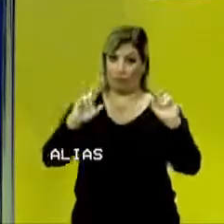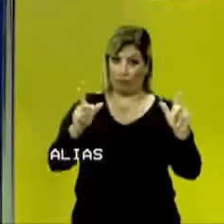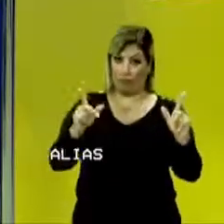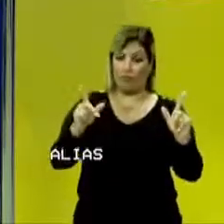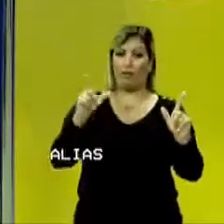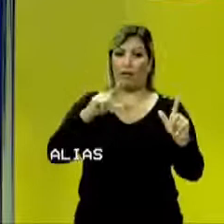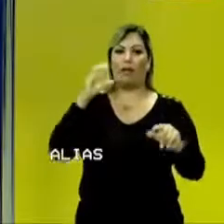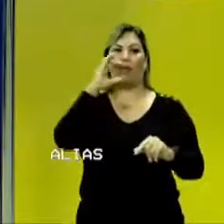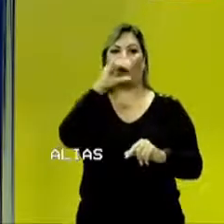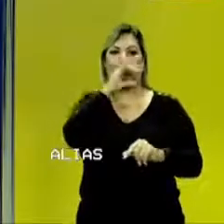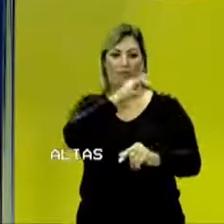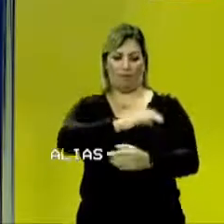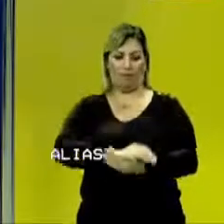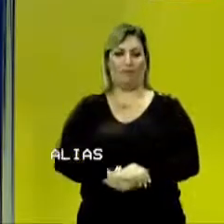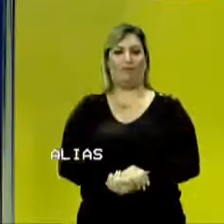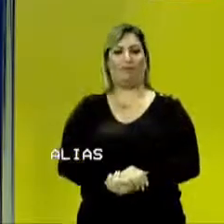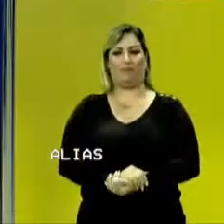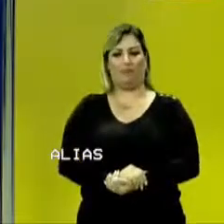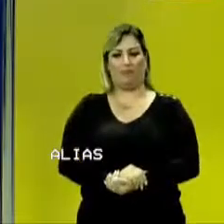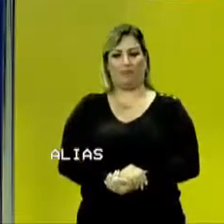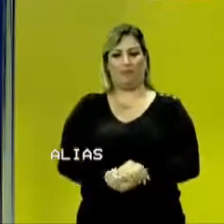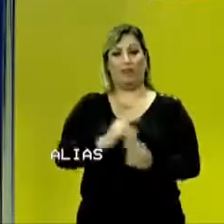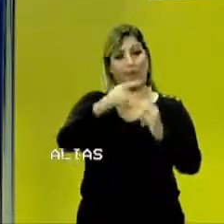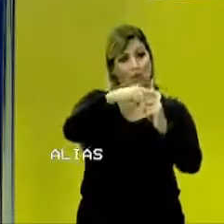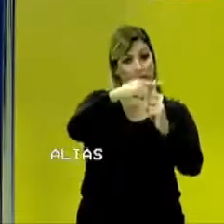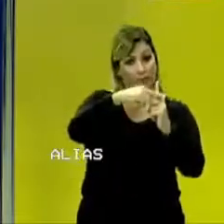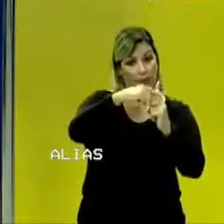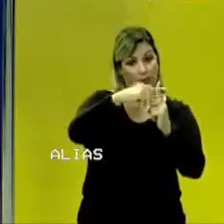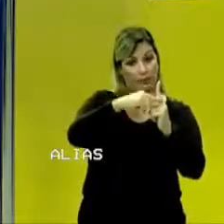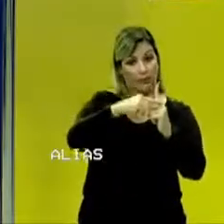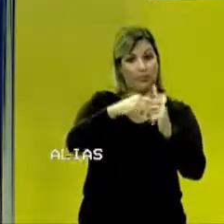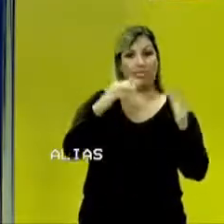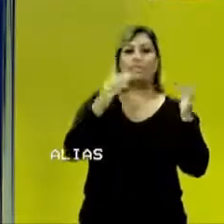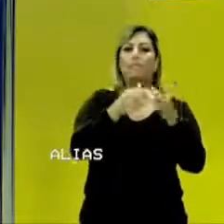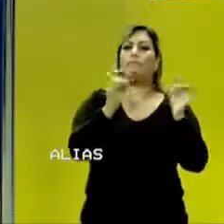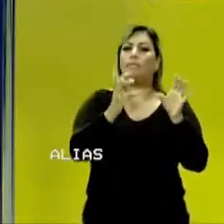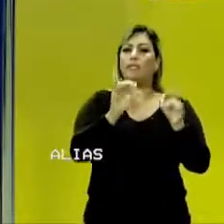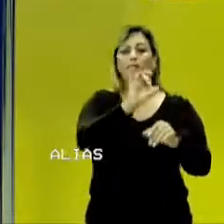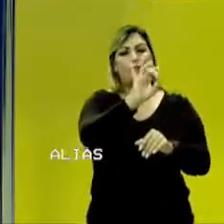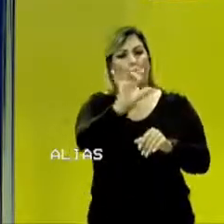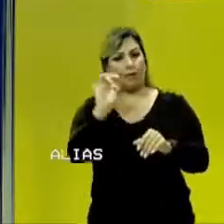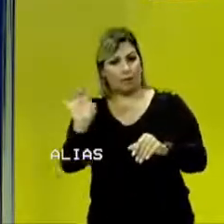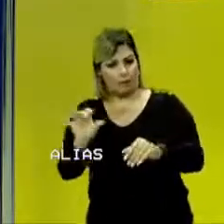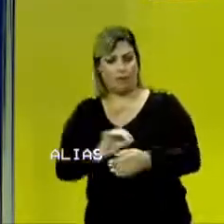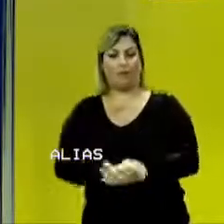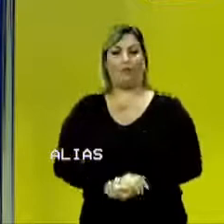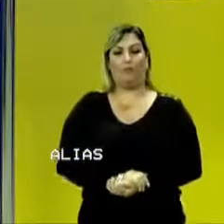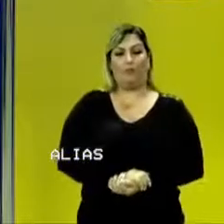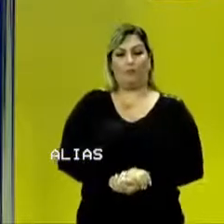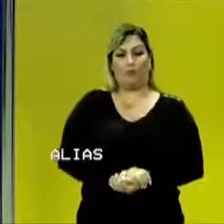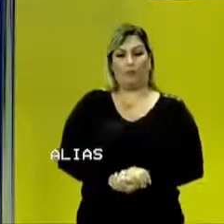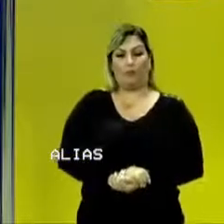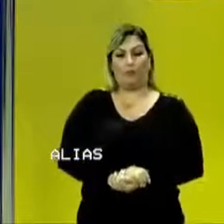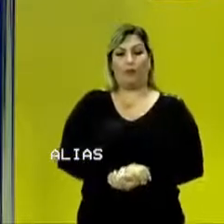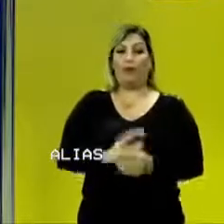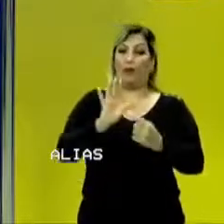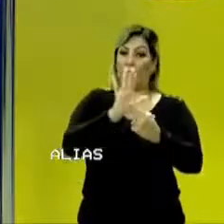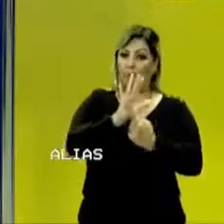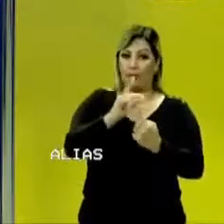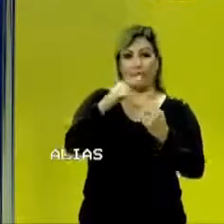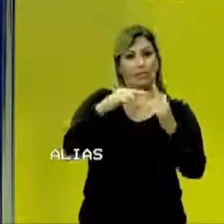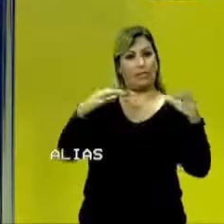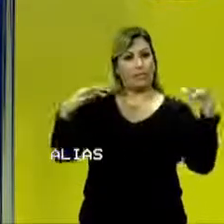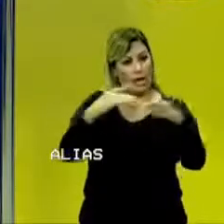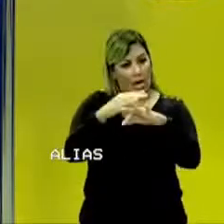é o que chamamos de calor, ok? Então, temperatura é uma particularidade de cada um, tá ok? Então, a temperatura apresenta o